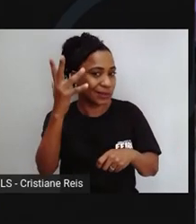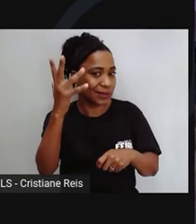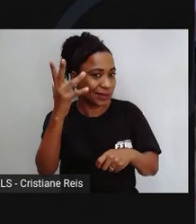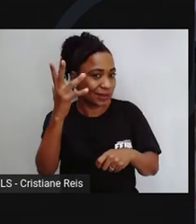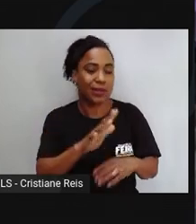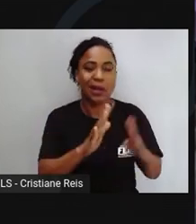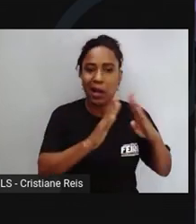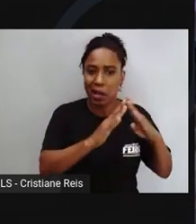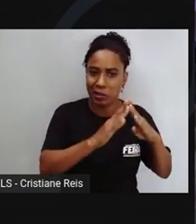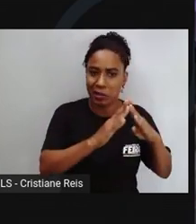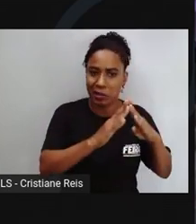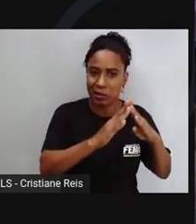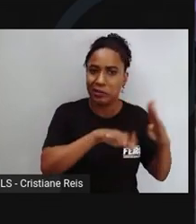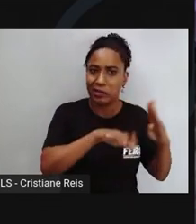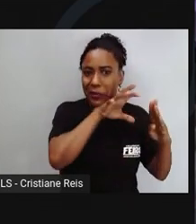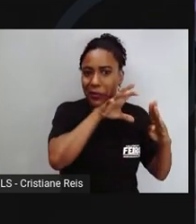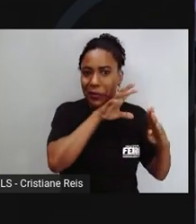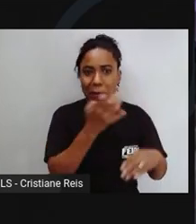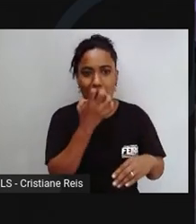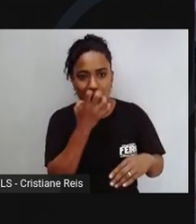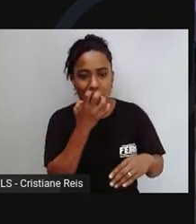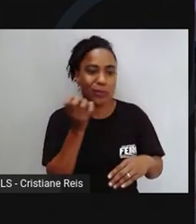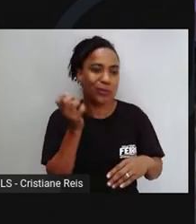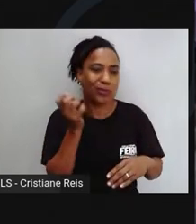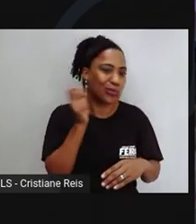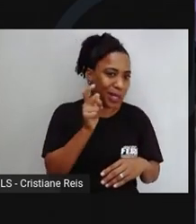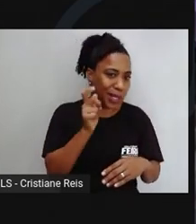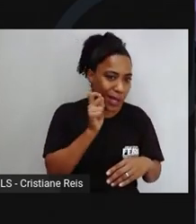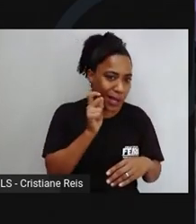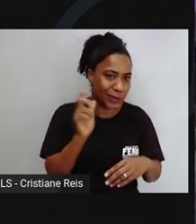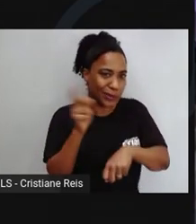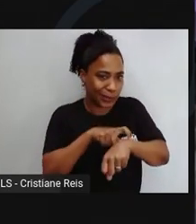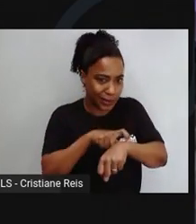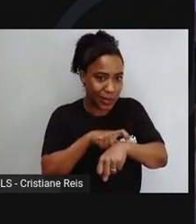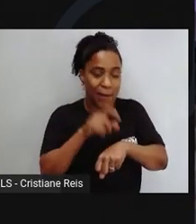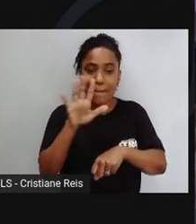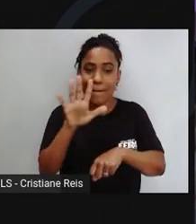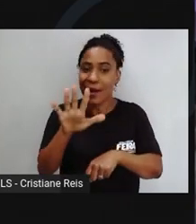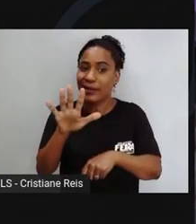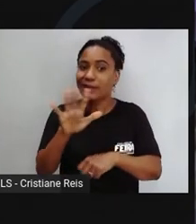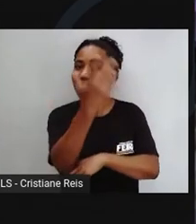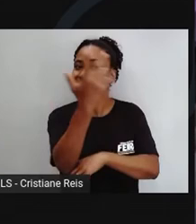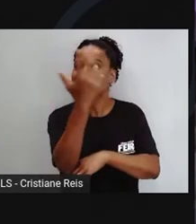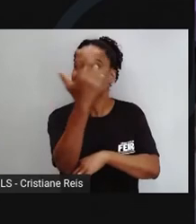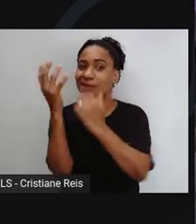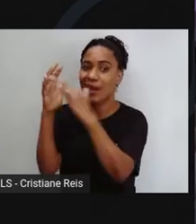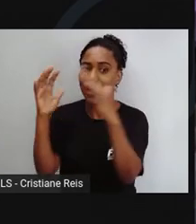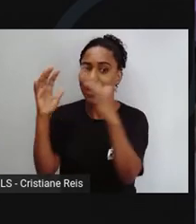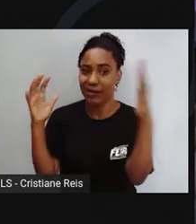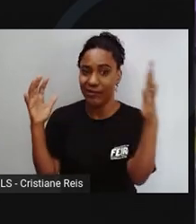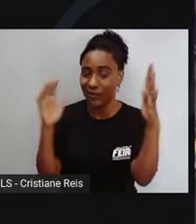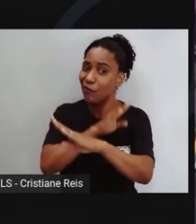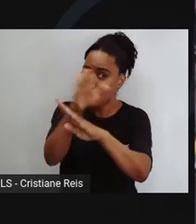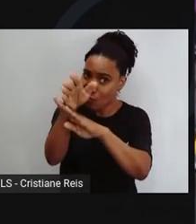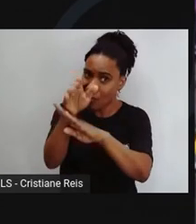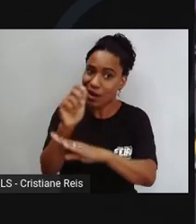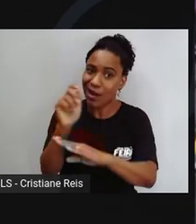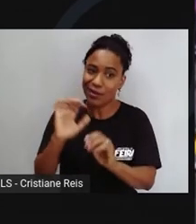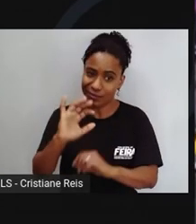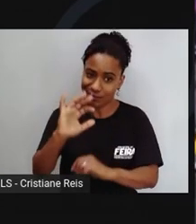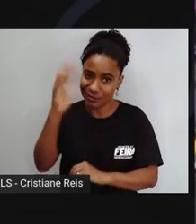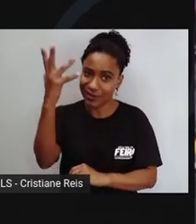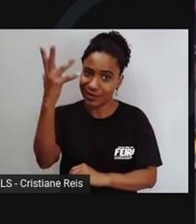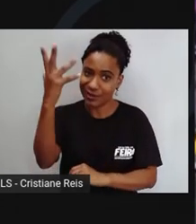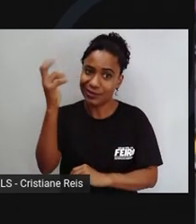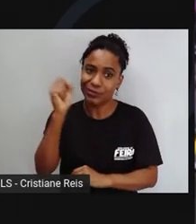peçonhento. Porém, como a gente está invadindo o ambiente deles, a gente está invadindo a casa deles, pode ser que aconteça, sim, algum acidente. É mais comum